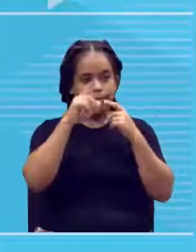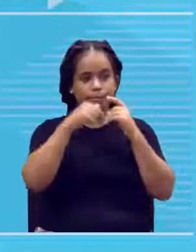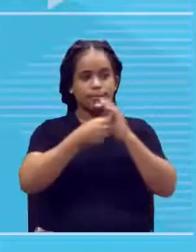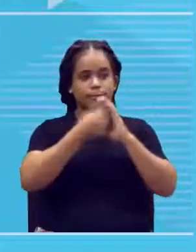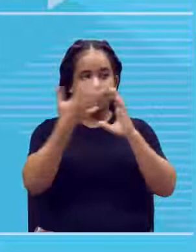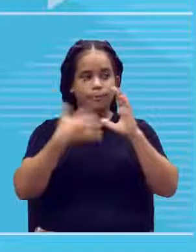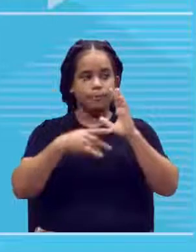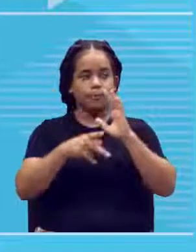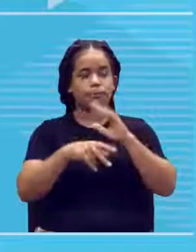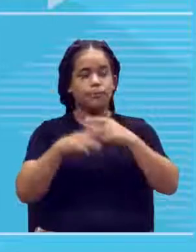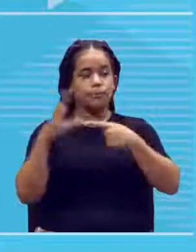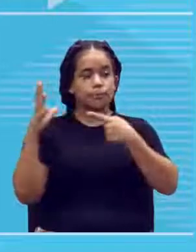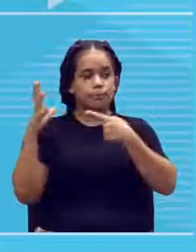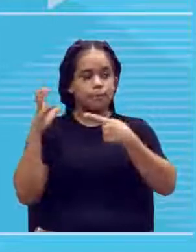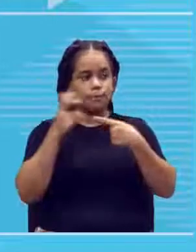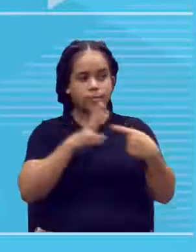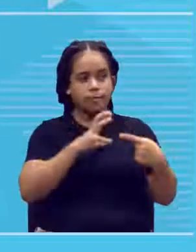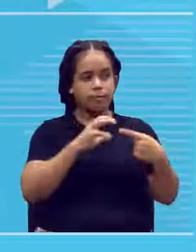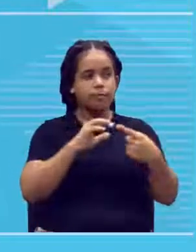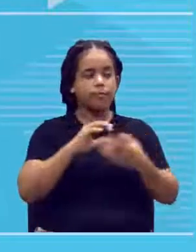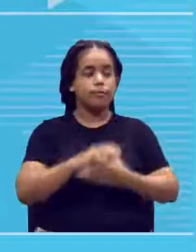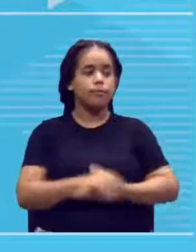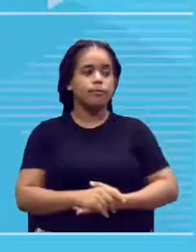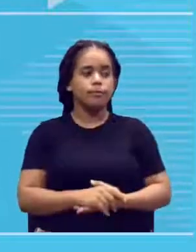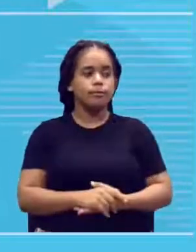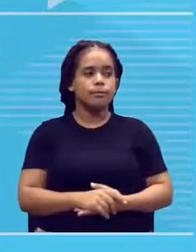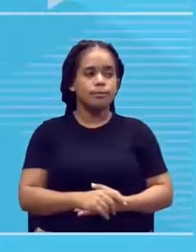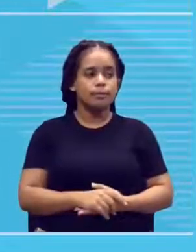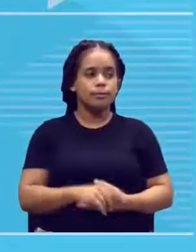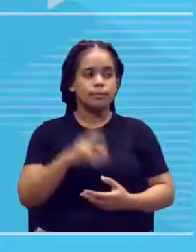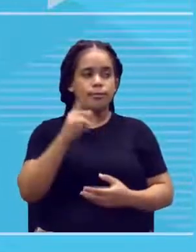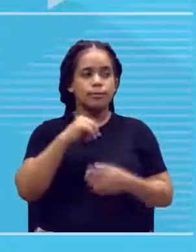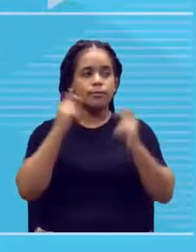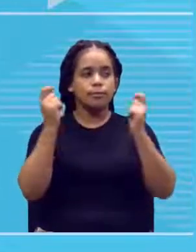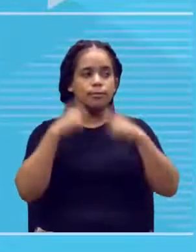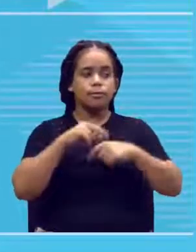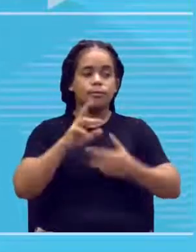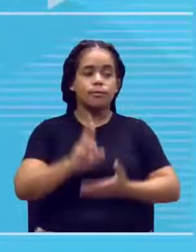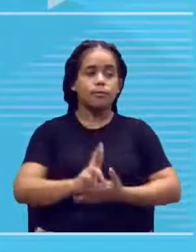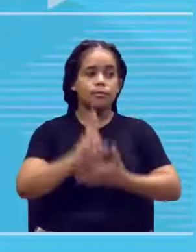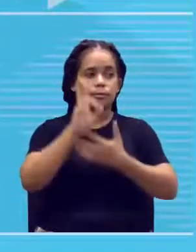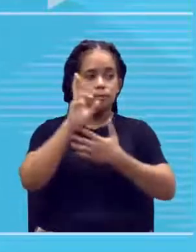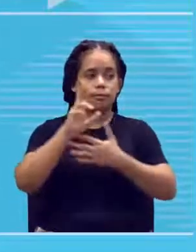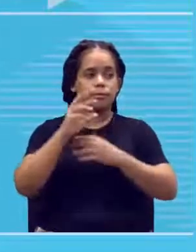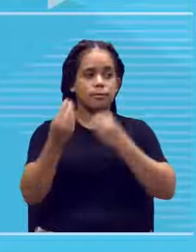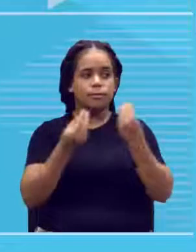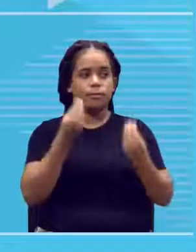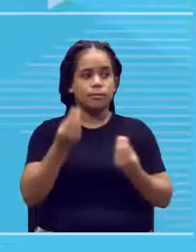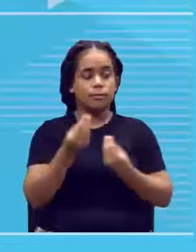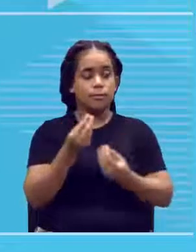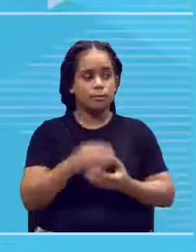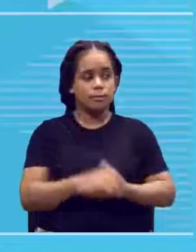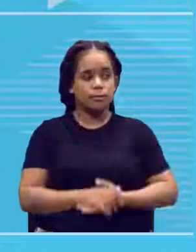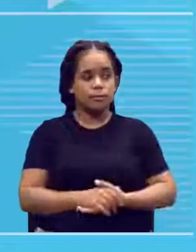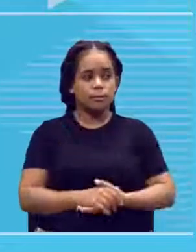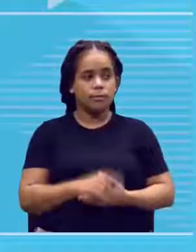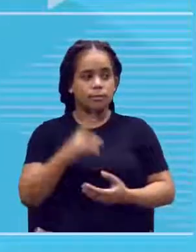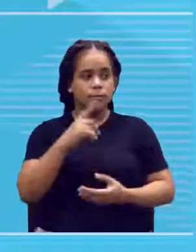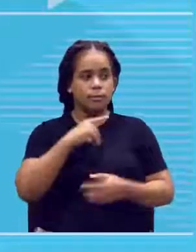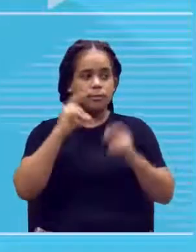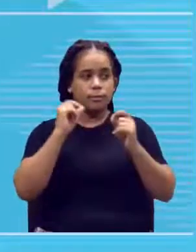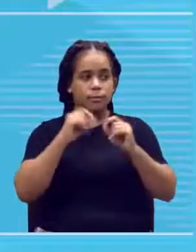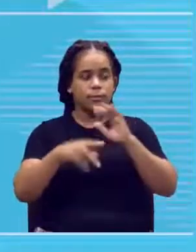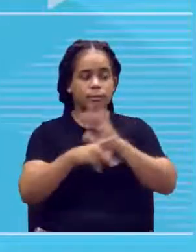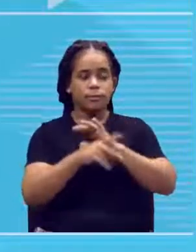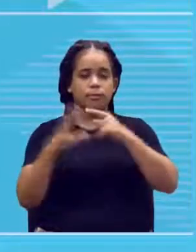Característica dominante, um gene dominante. Ou seja, ela pode ser representada assim. Ou eu vou estar um gene